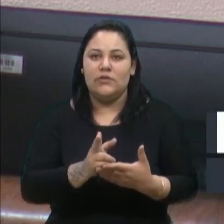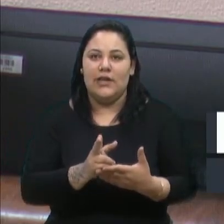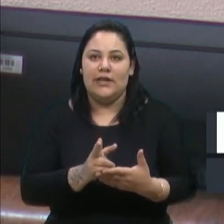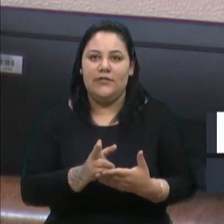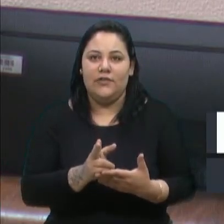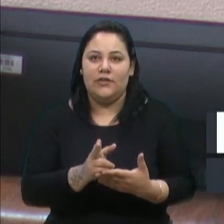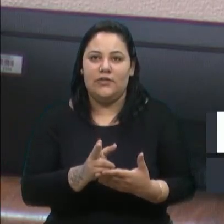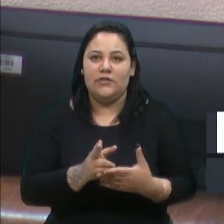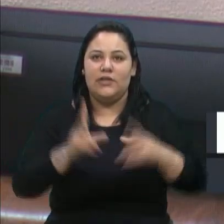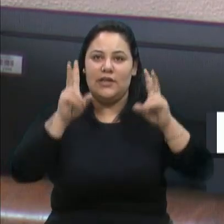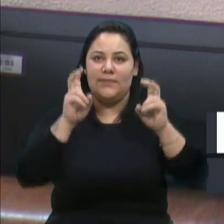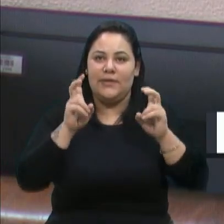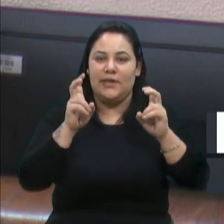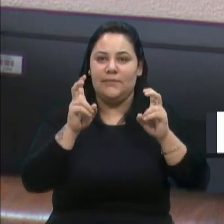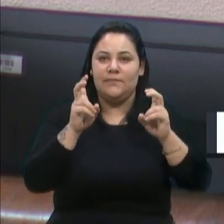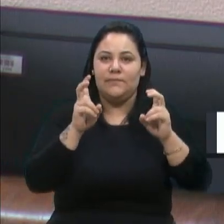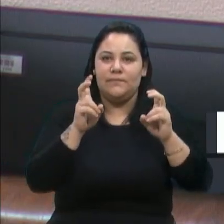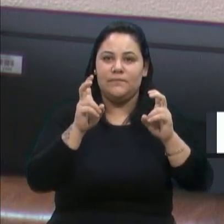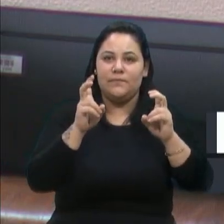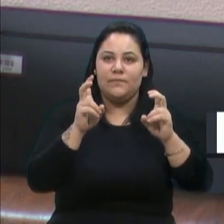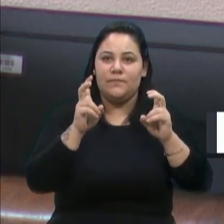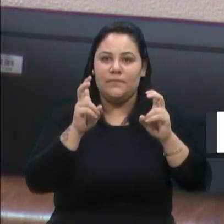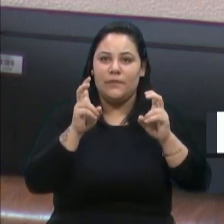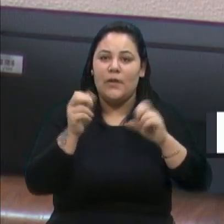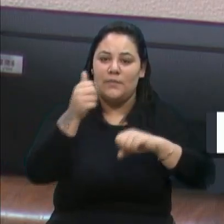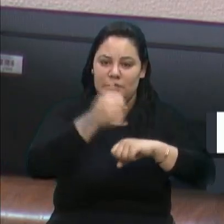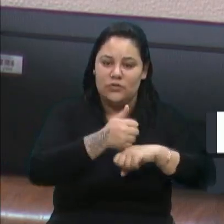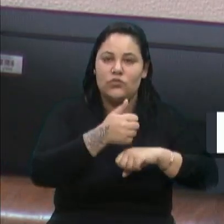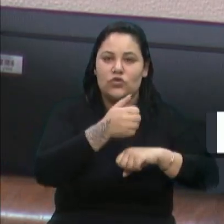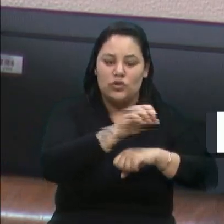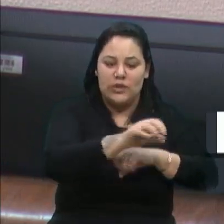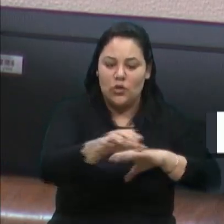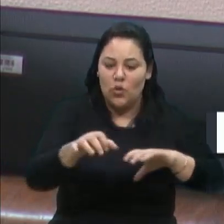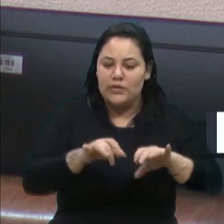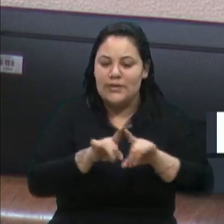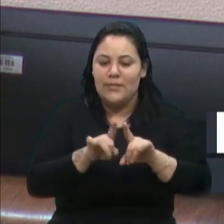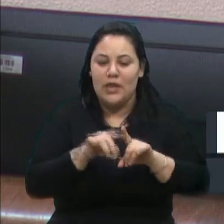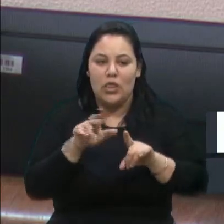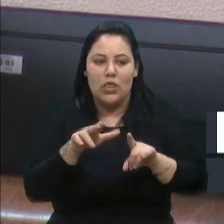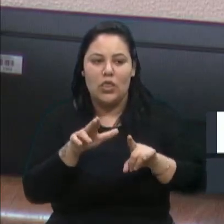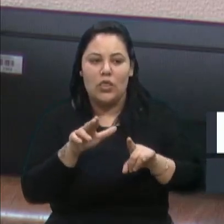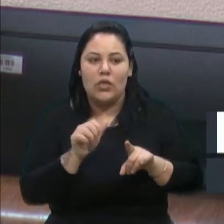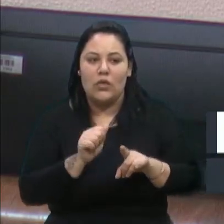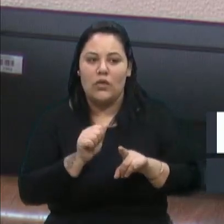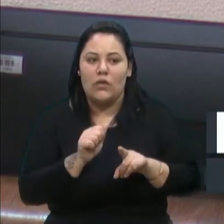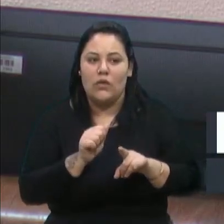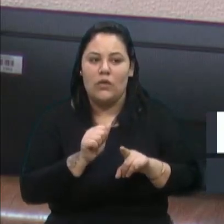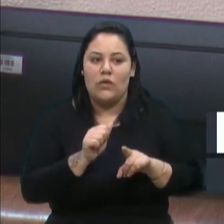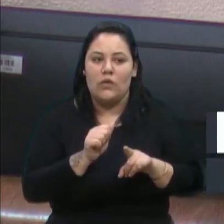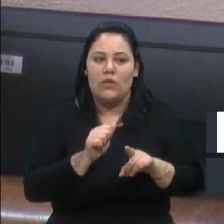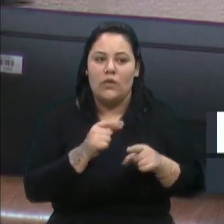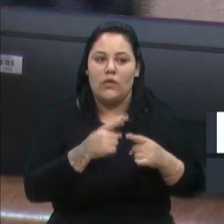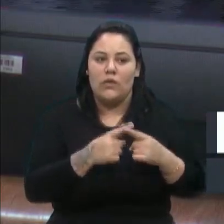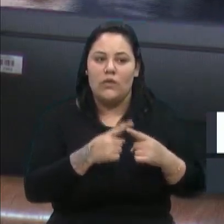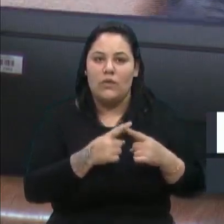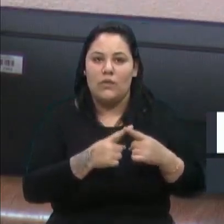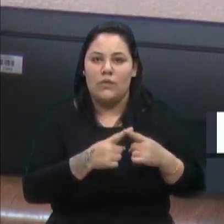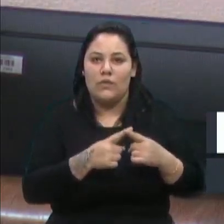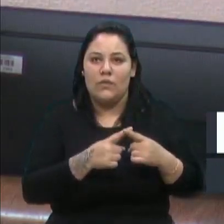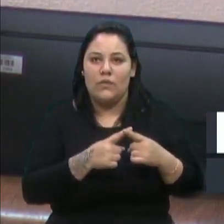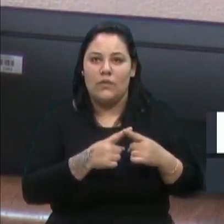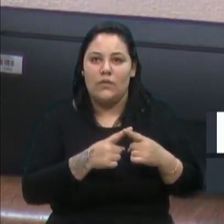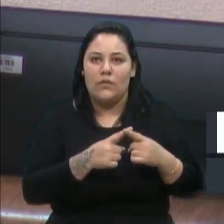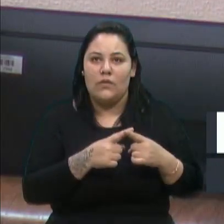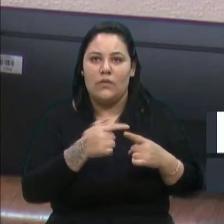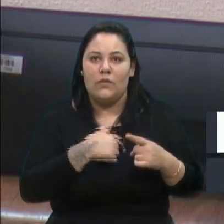ser necessário, nas UBS e em outros setores. Então, nunca me posicionei contra. Agora, o que tem acontecido